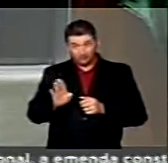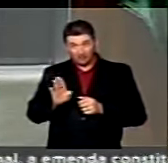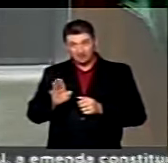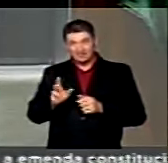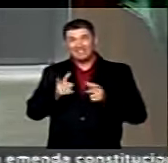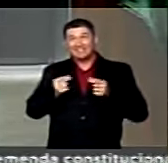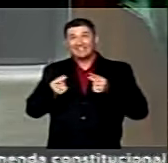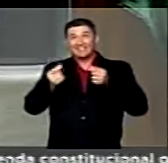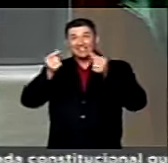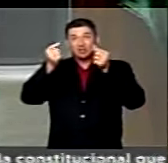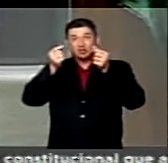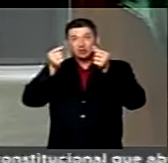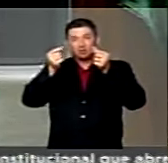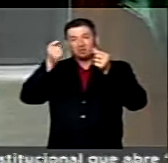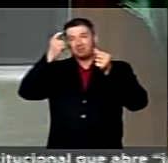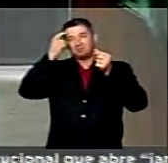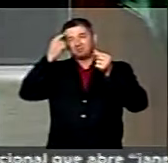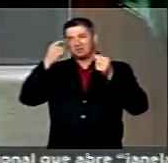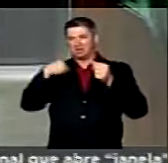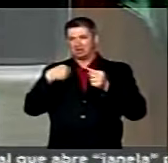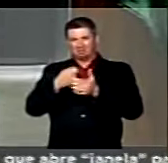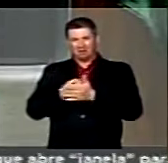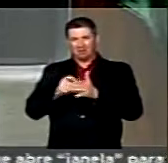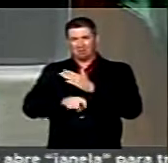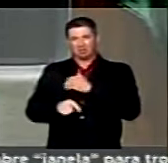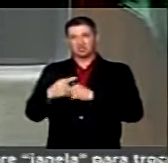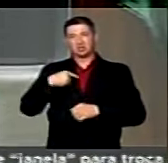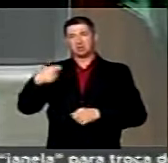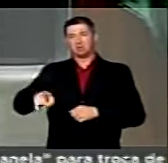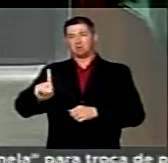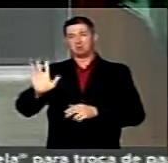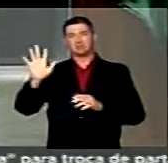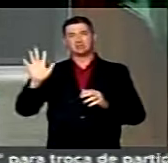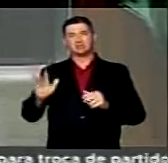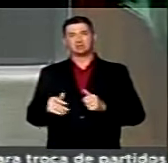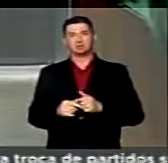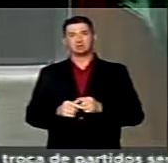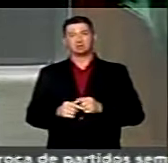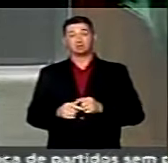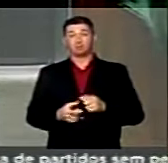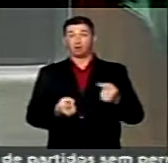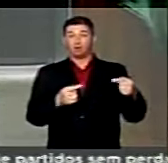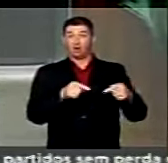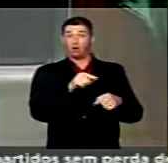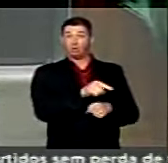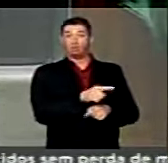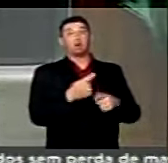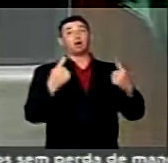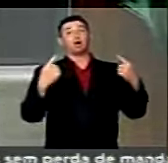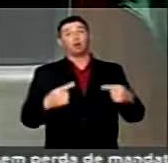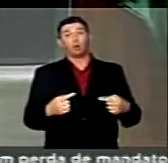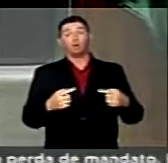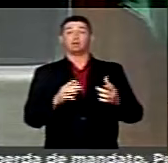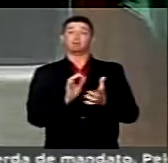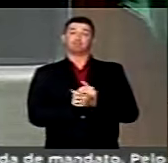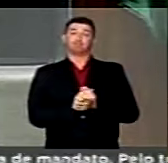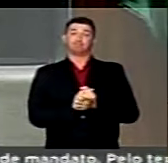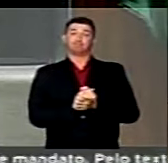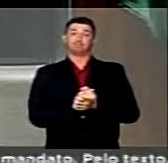rico nesse país, acha que não deve pagar imposto. A oposição ficou contra,